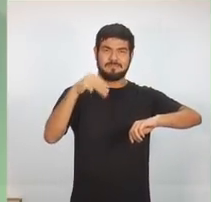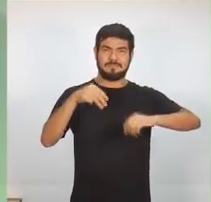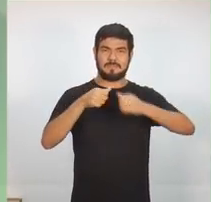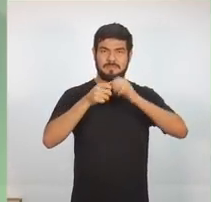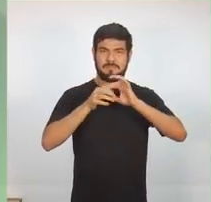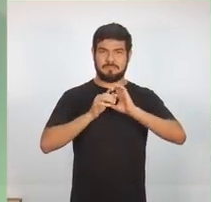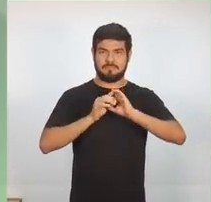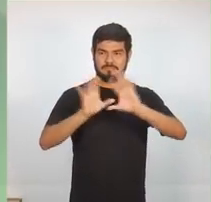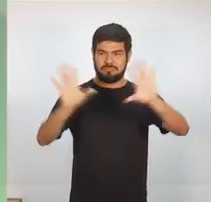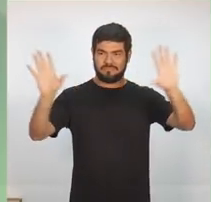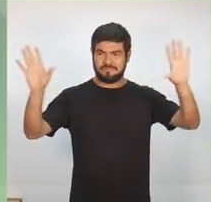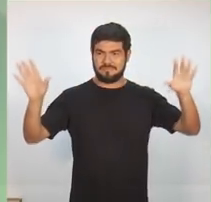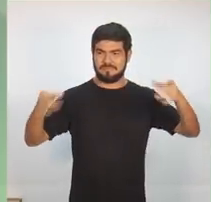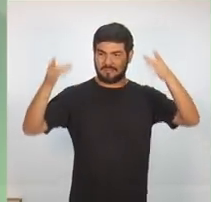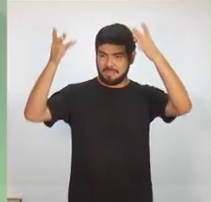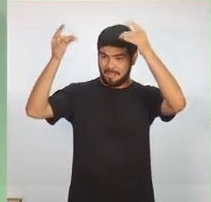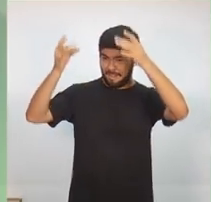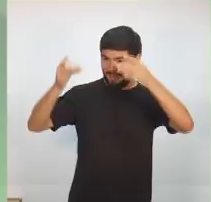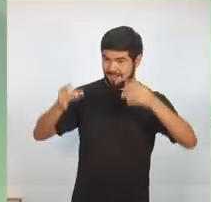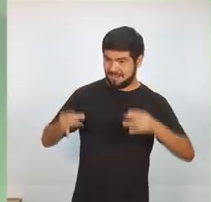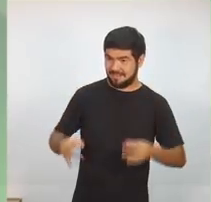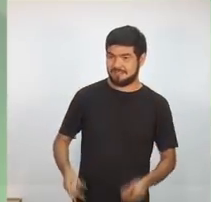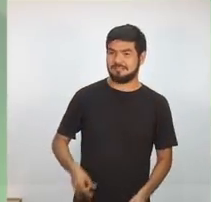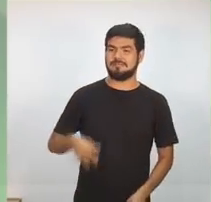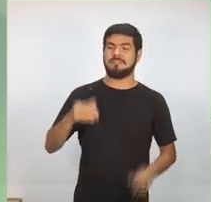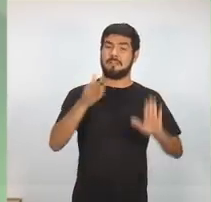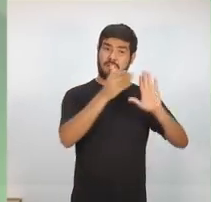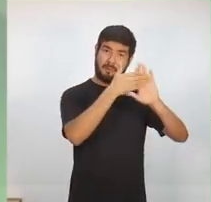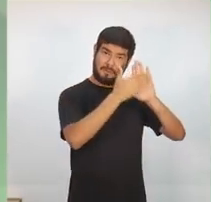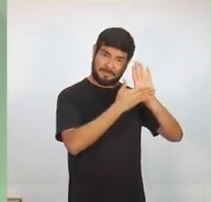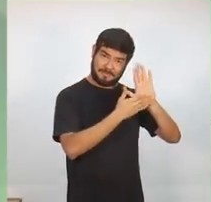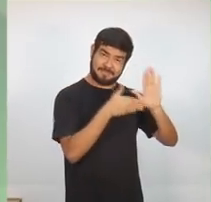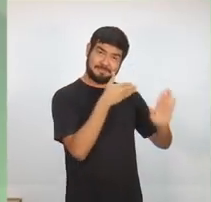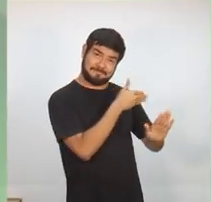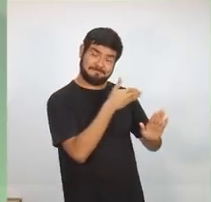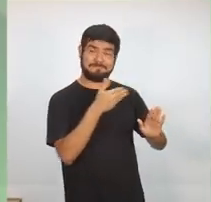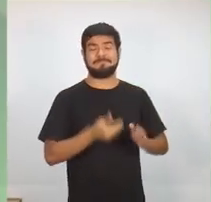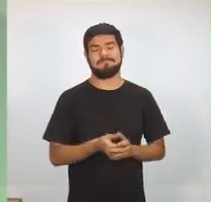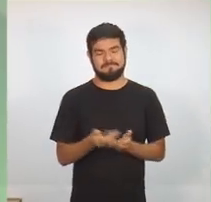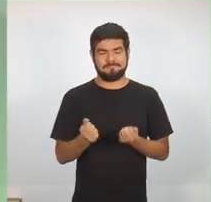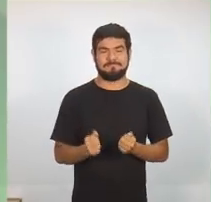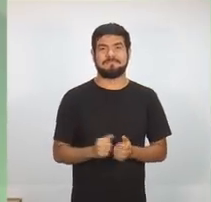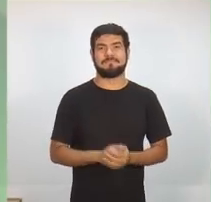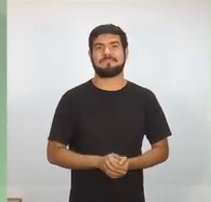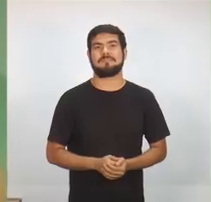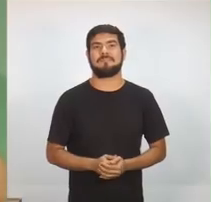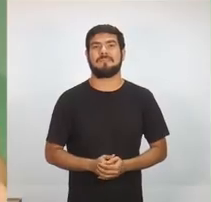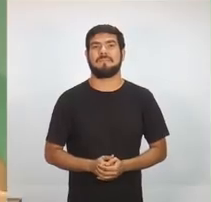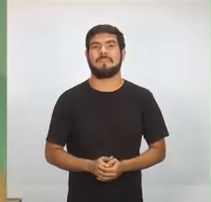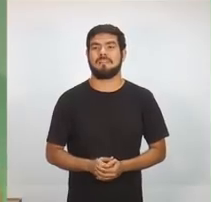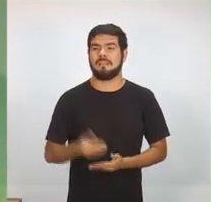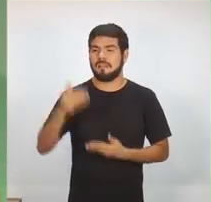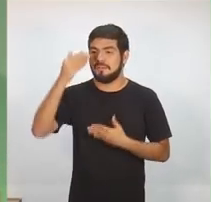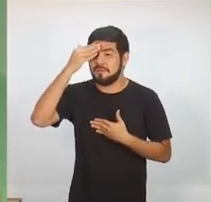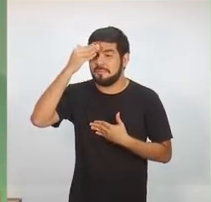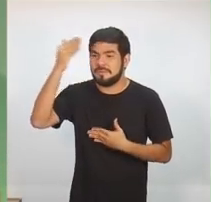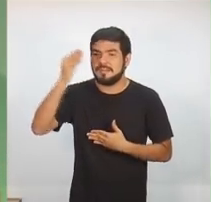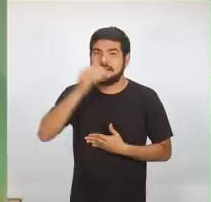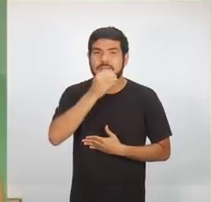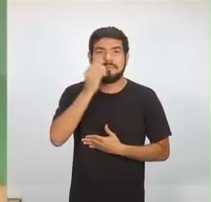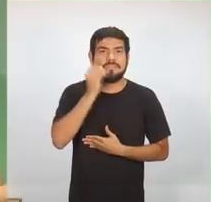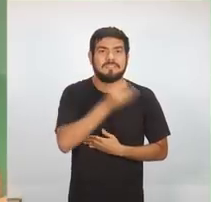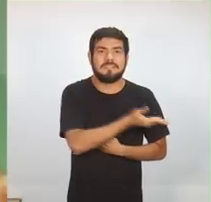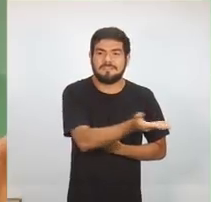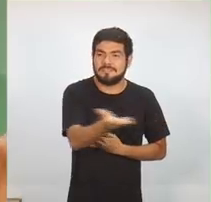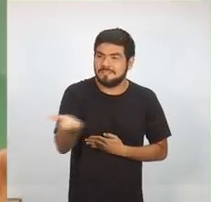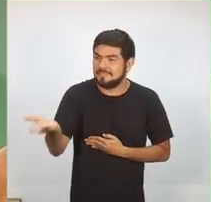Três minutos para que o candidato Davi Almeida exponha as suas propostas de segurança pública. Obrigado, bom dia a todos, ao